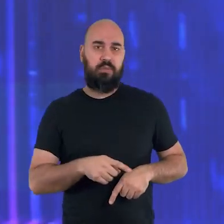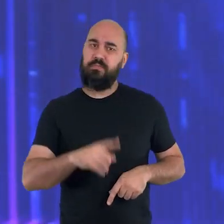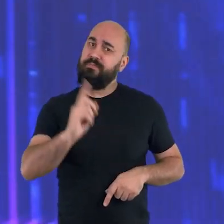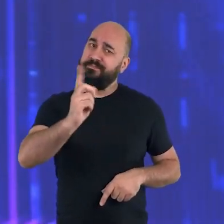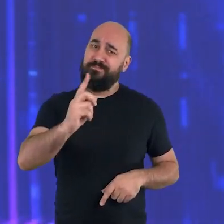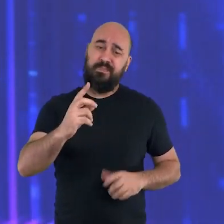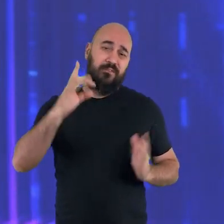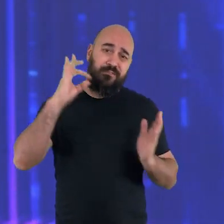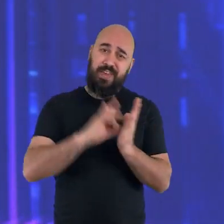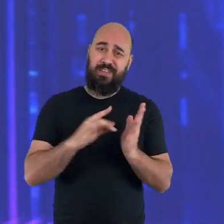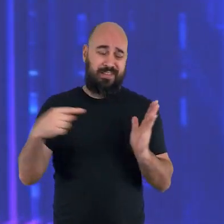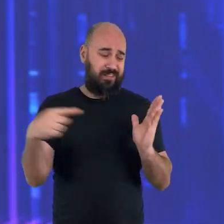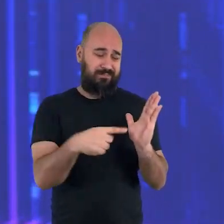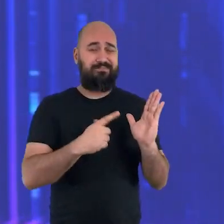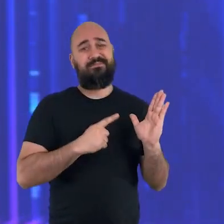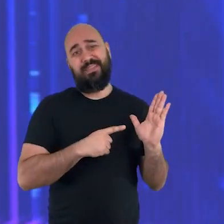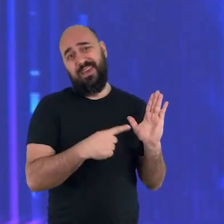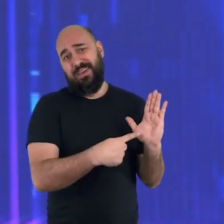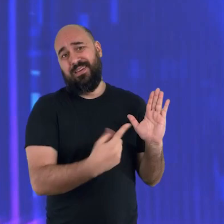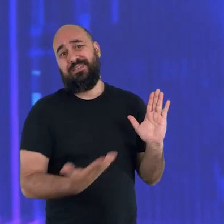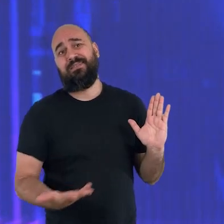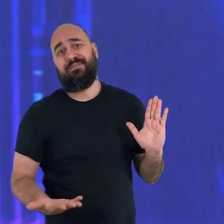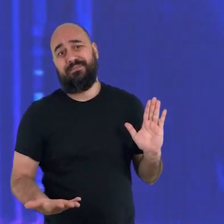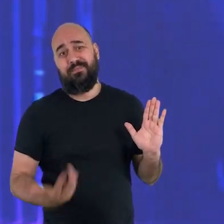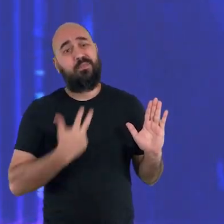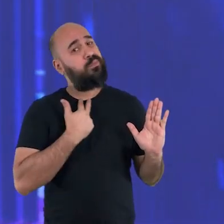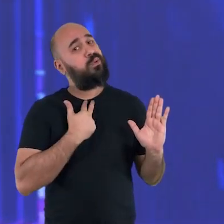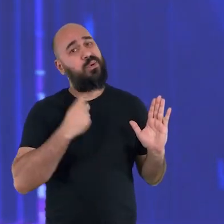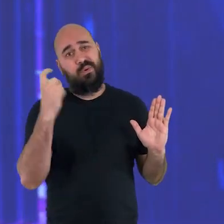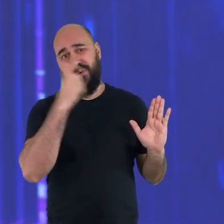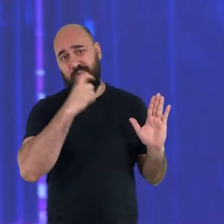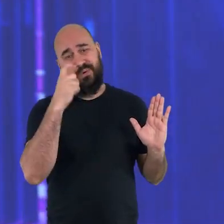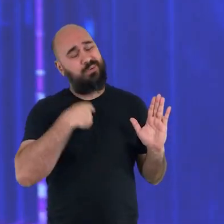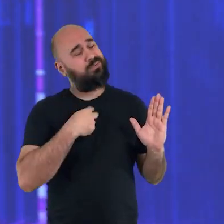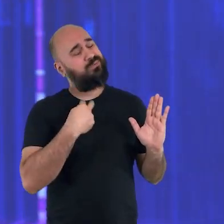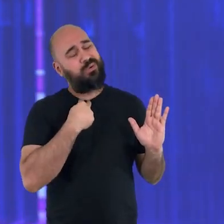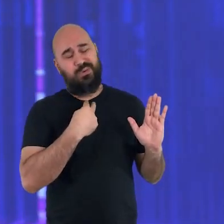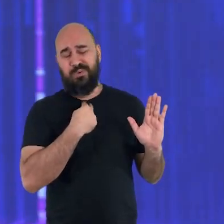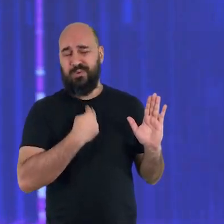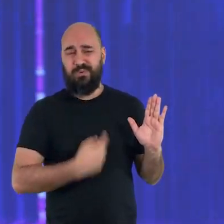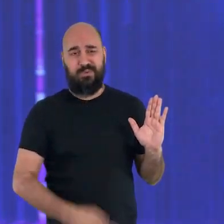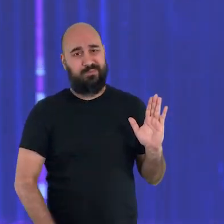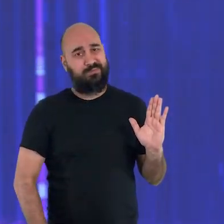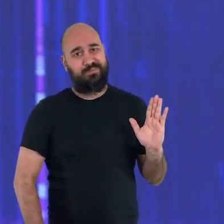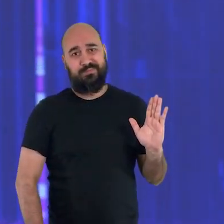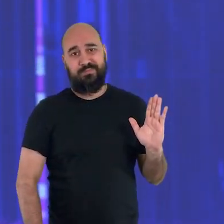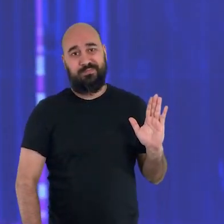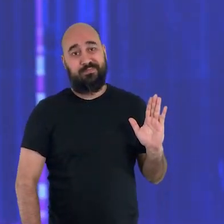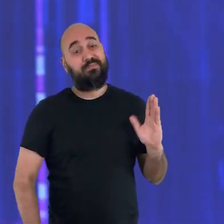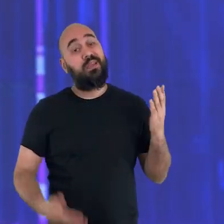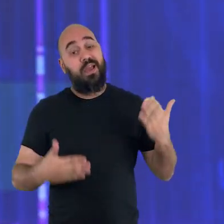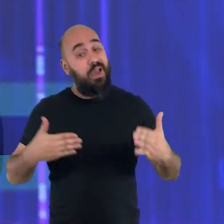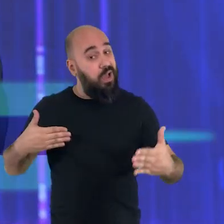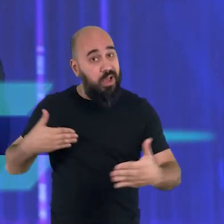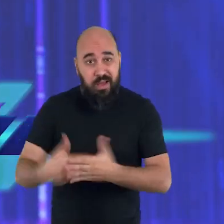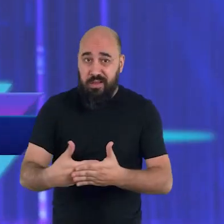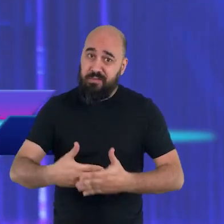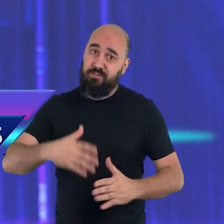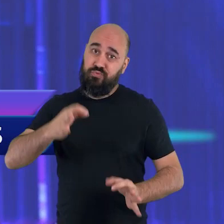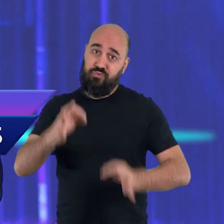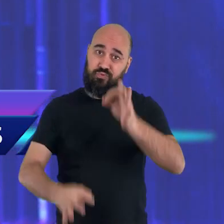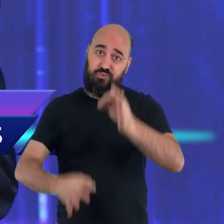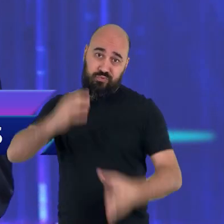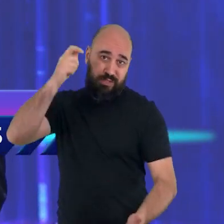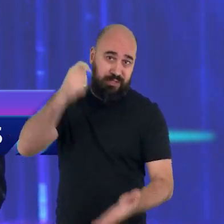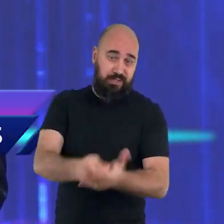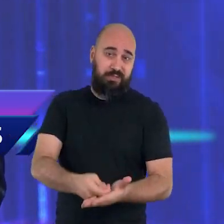Este é o caminho. Chegou a hora do juízo. E todos nós podemos ser